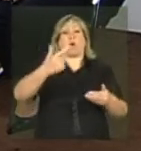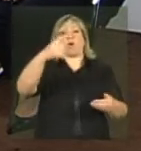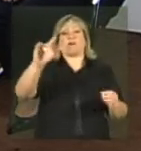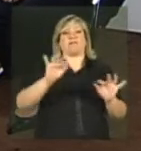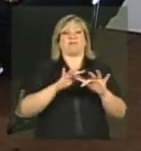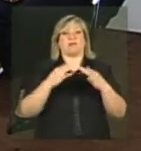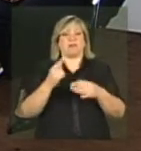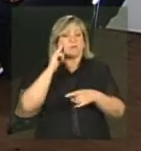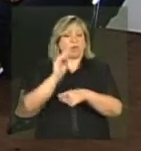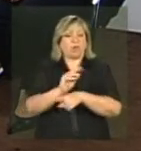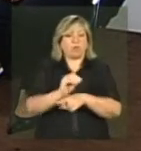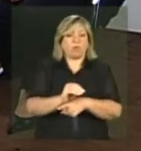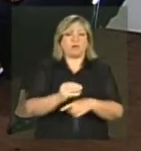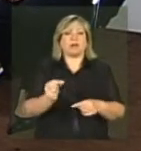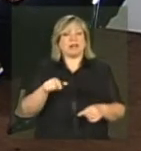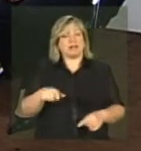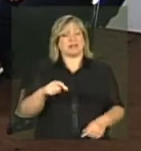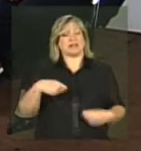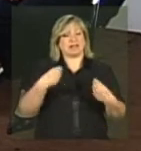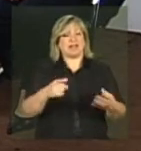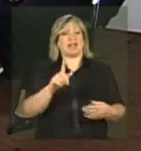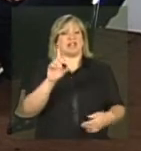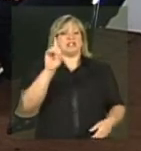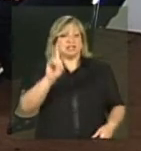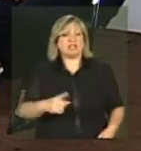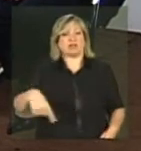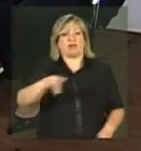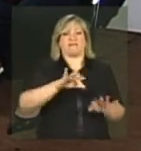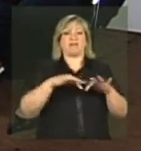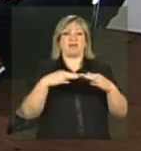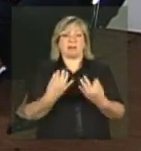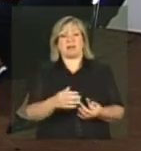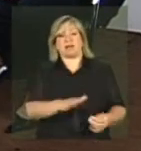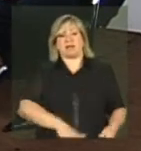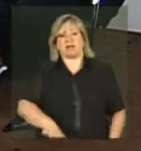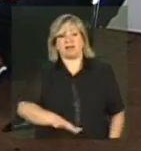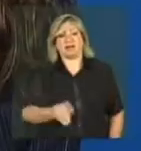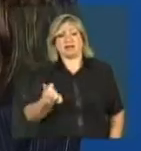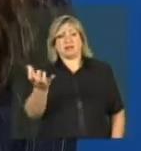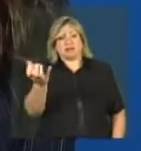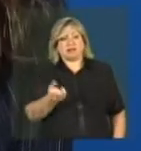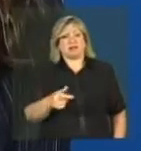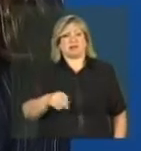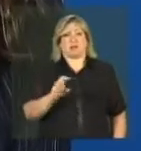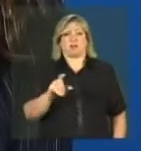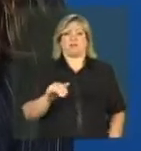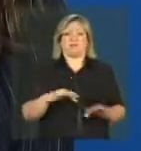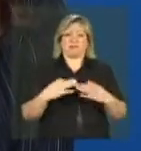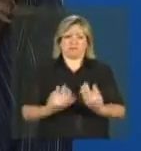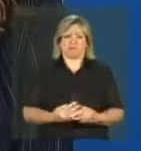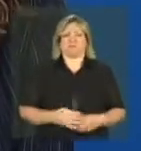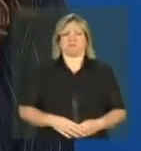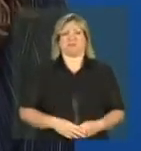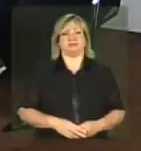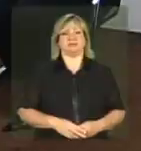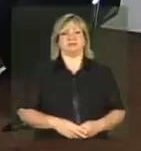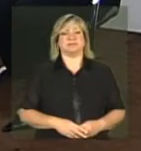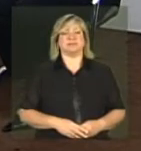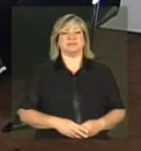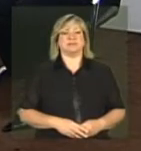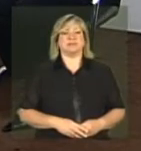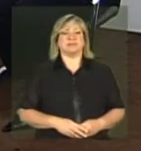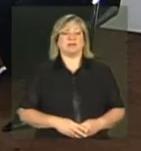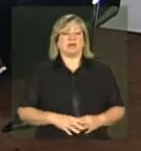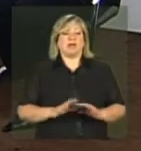E garantir o direito, né? Que é isso que a gente está querendo, garantir o direito daquela criança, daquele adolescente, daquela família. Eu, na hora que estava